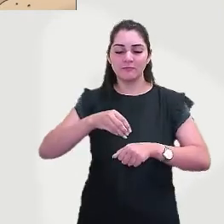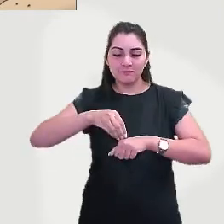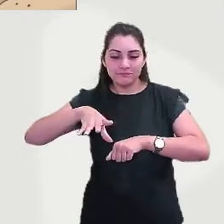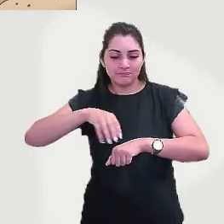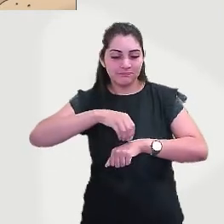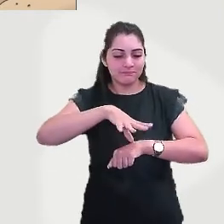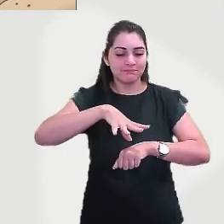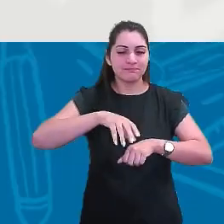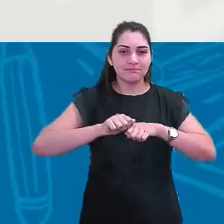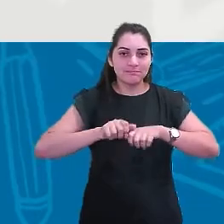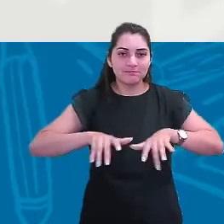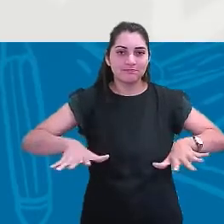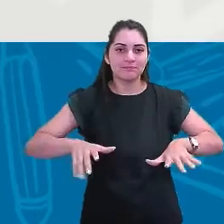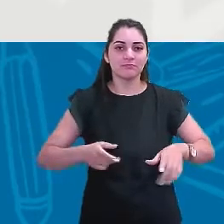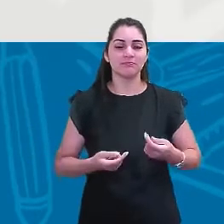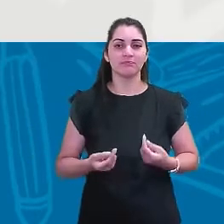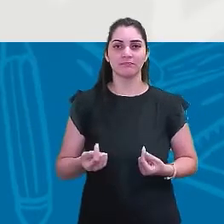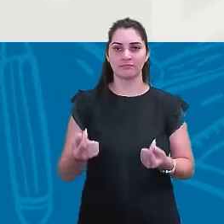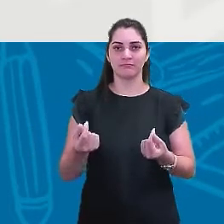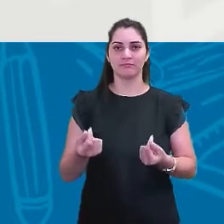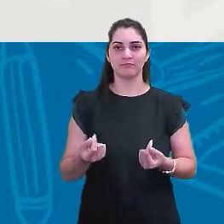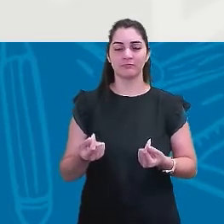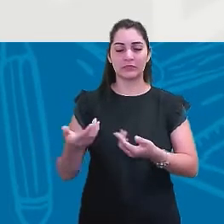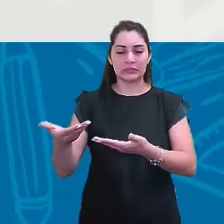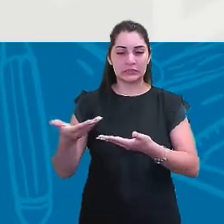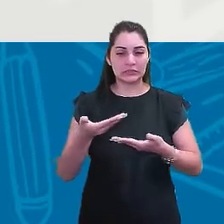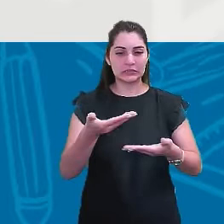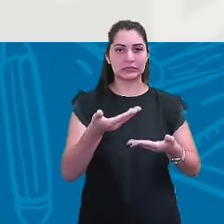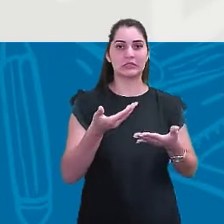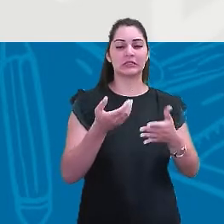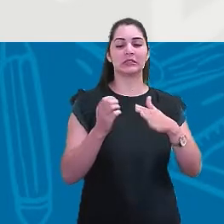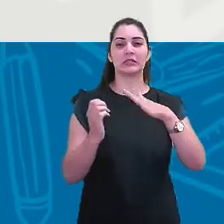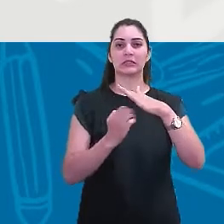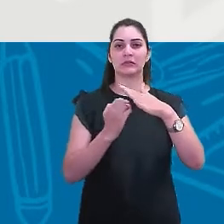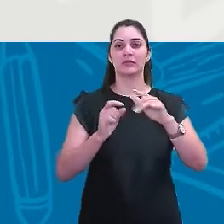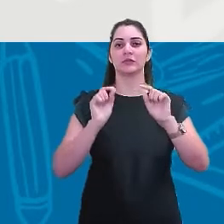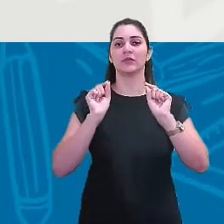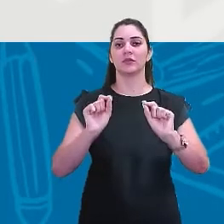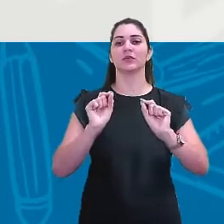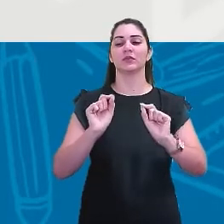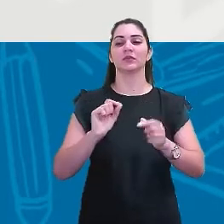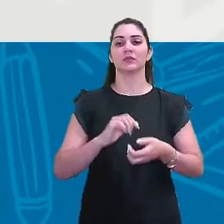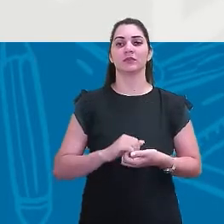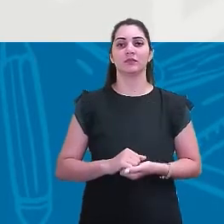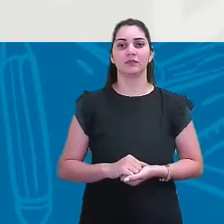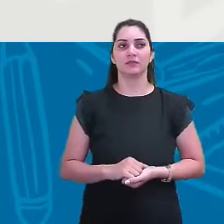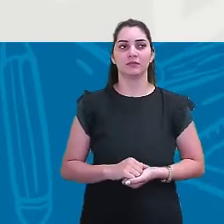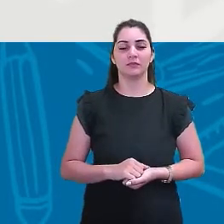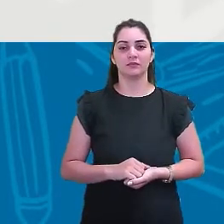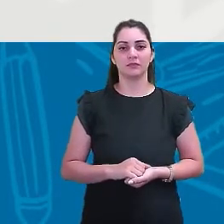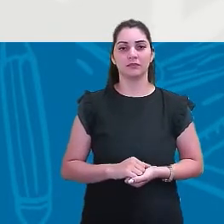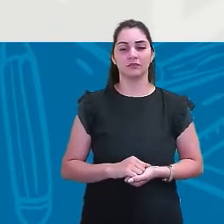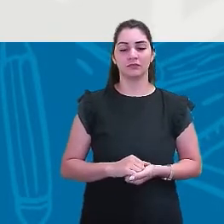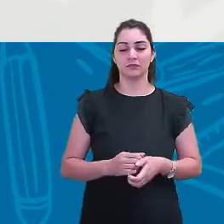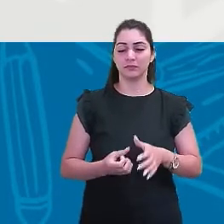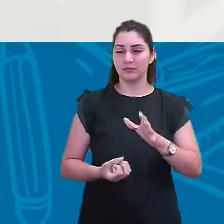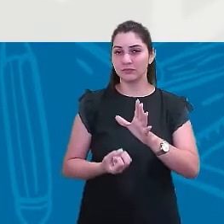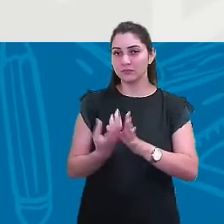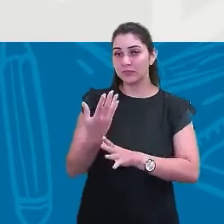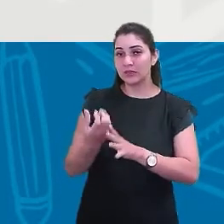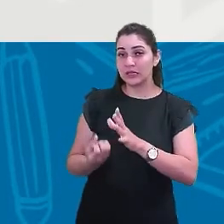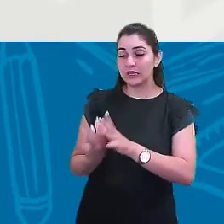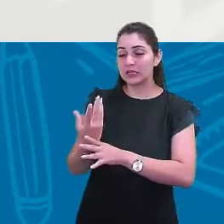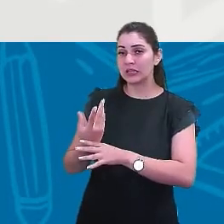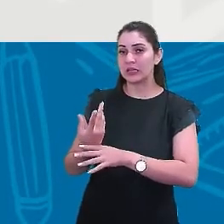multinacionais, que vão trazer suas empresas para produzir nesses países periféricos,